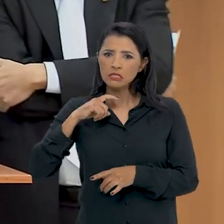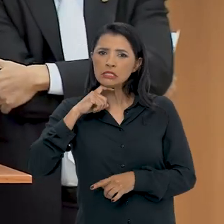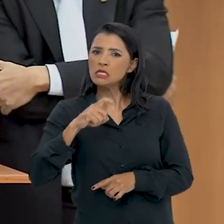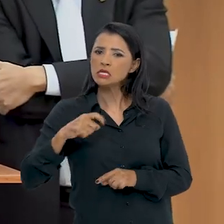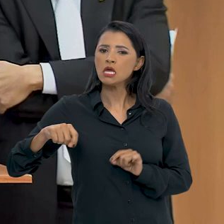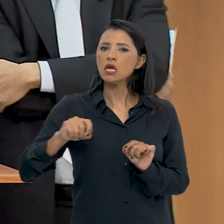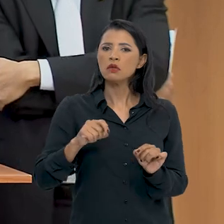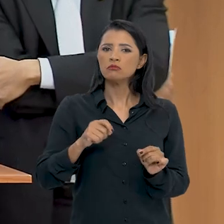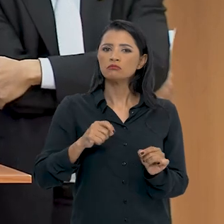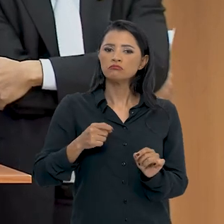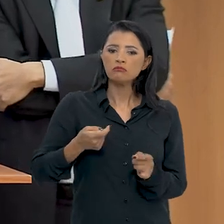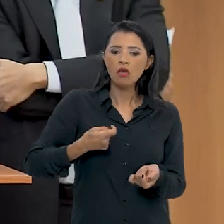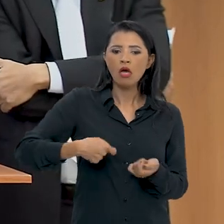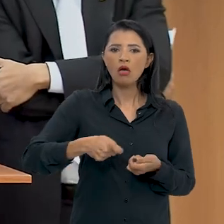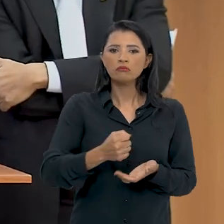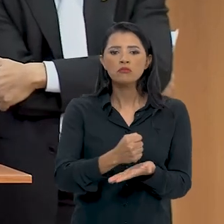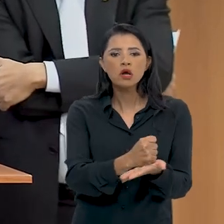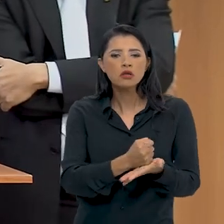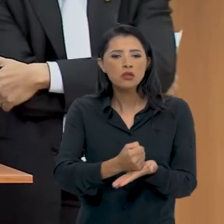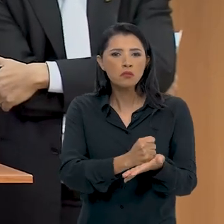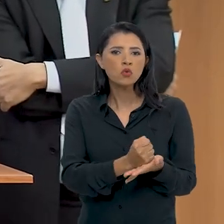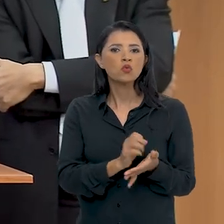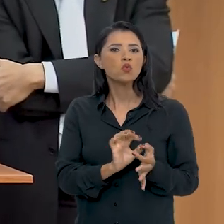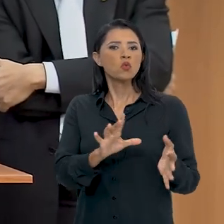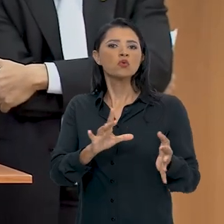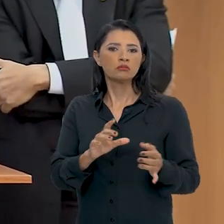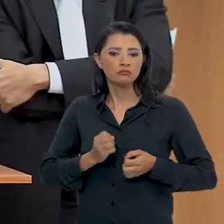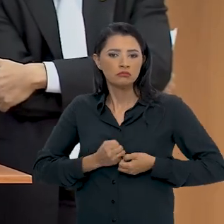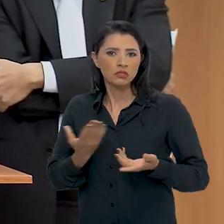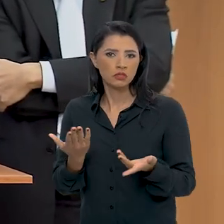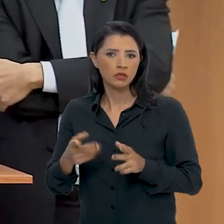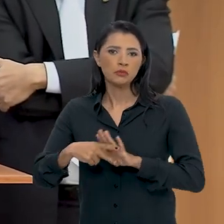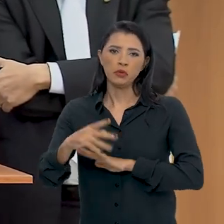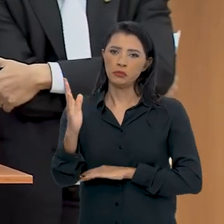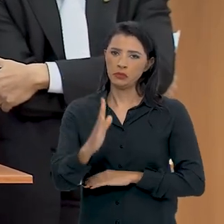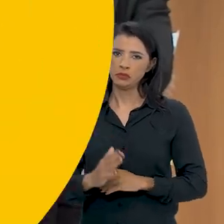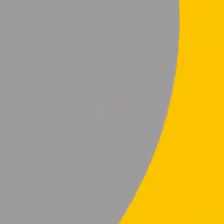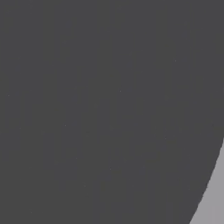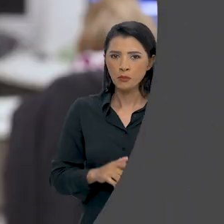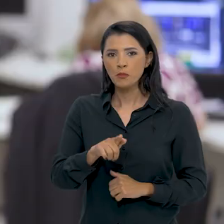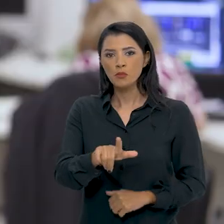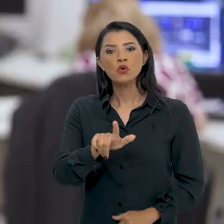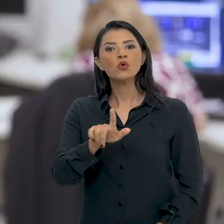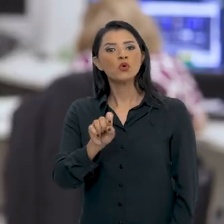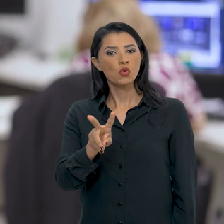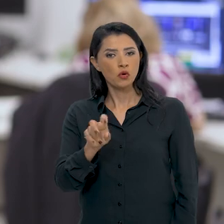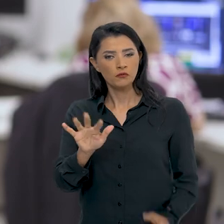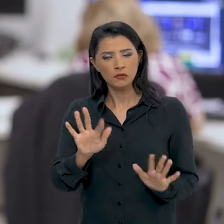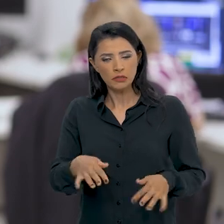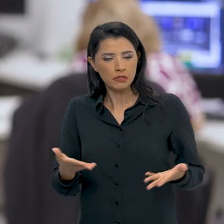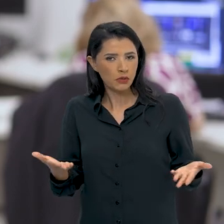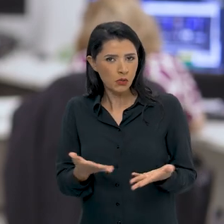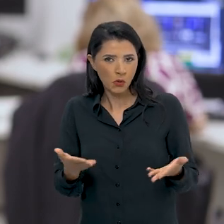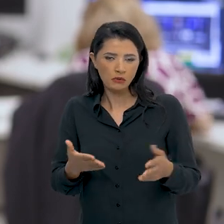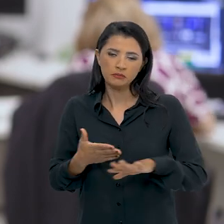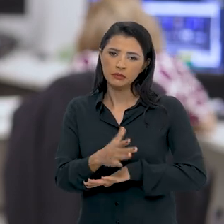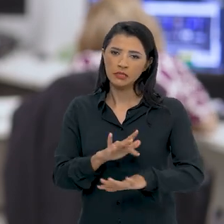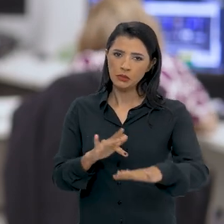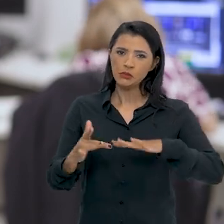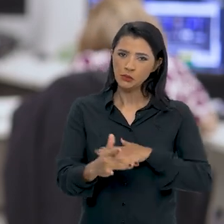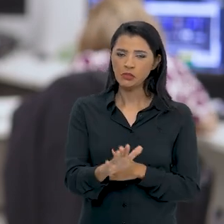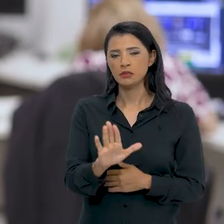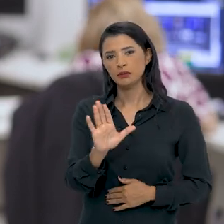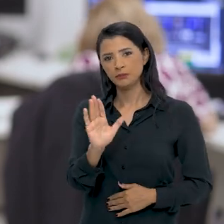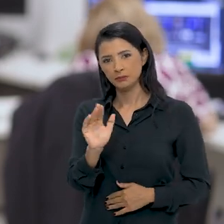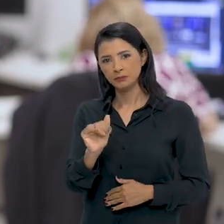ninguém manipule a liberdade de expressão no Brasil. E o ponto gov de hoje fica por aqui.